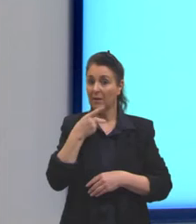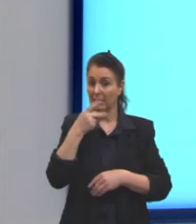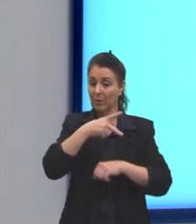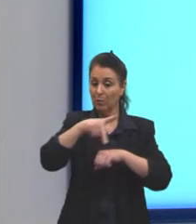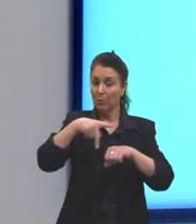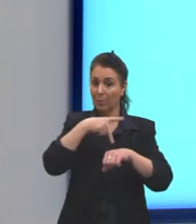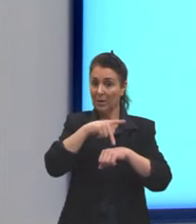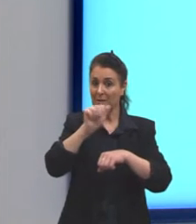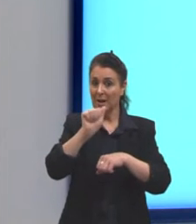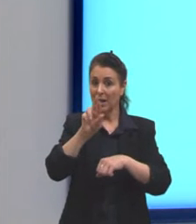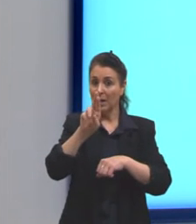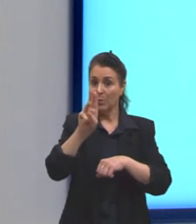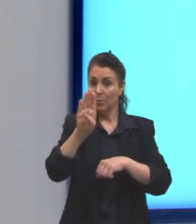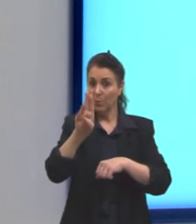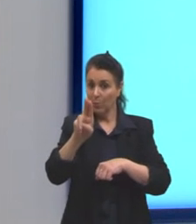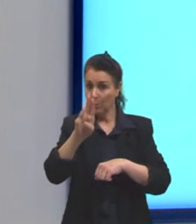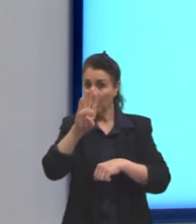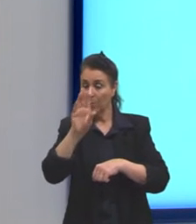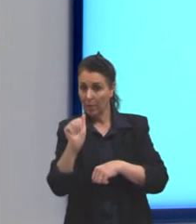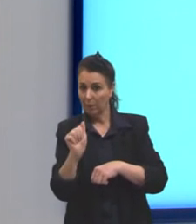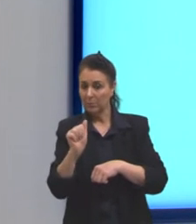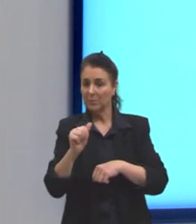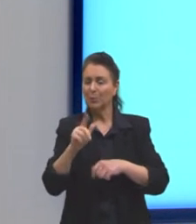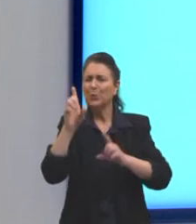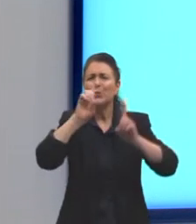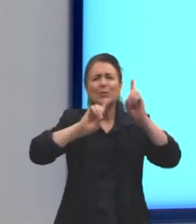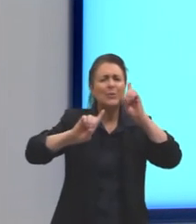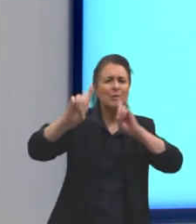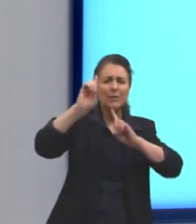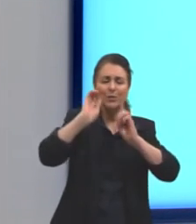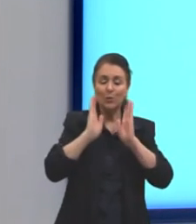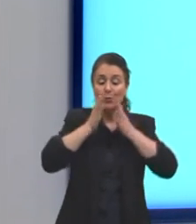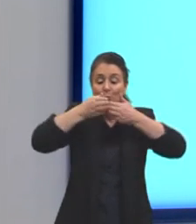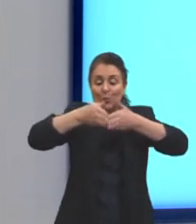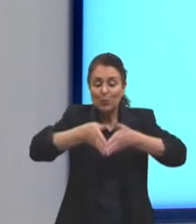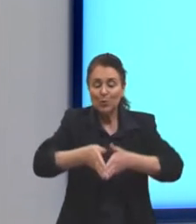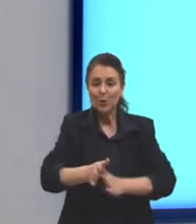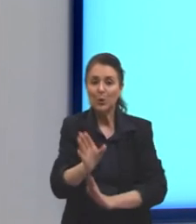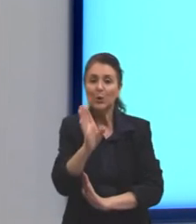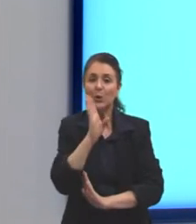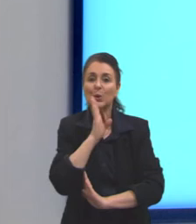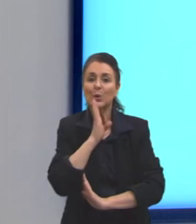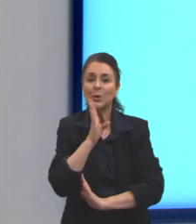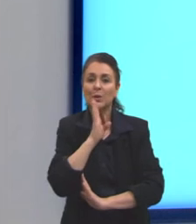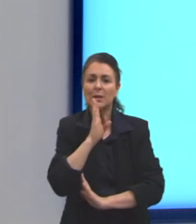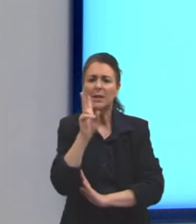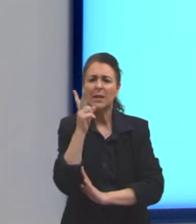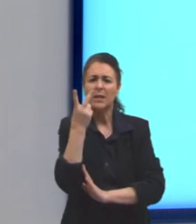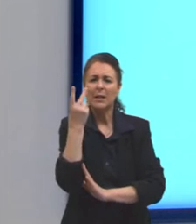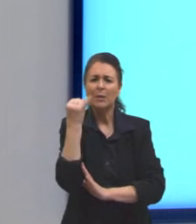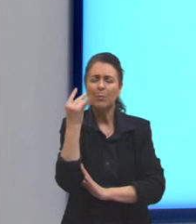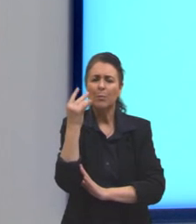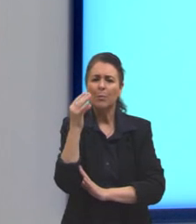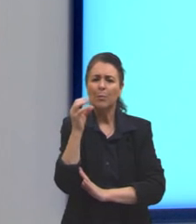divertindo muito. Nos mergulhos, podemos conhecer os hábitos de hipocampus